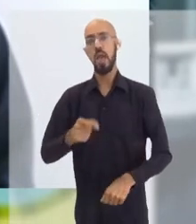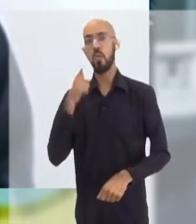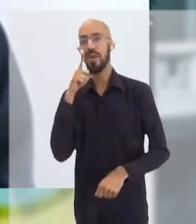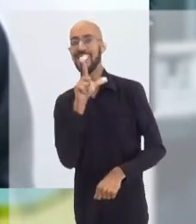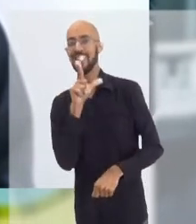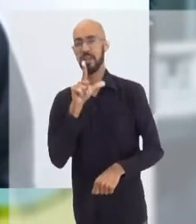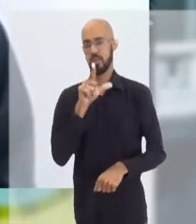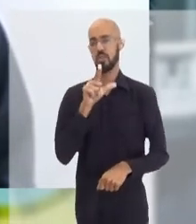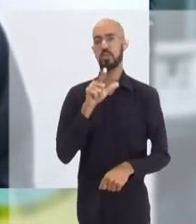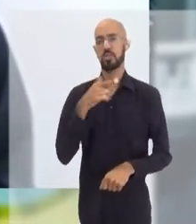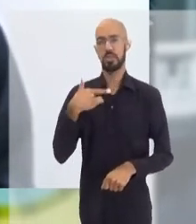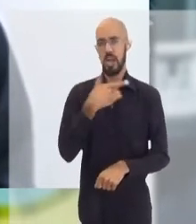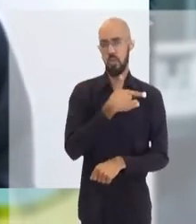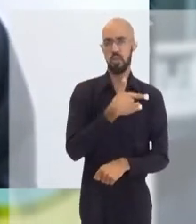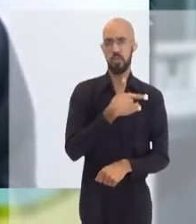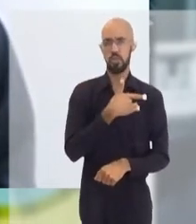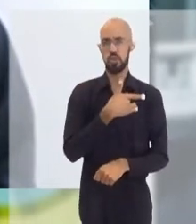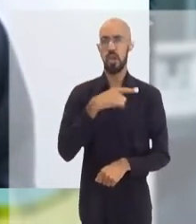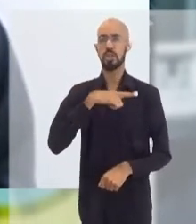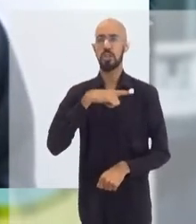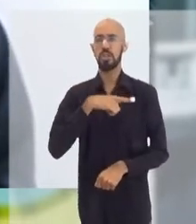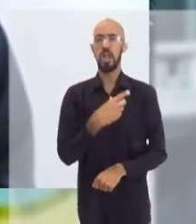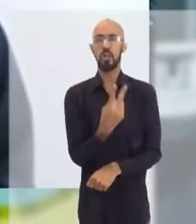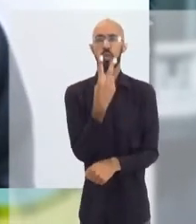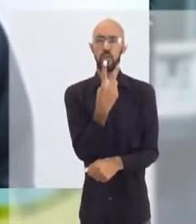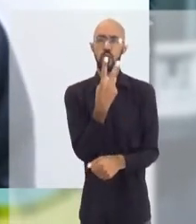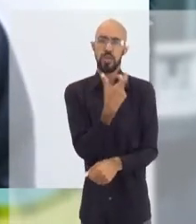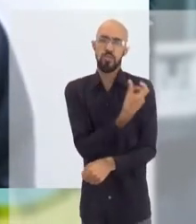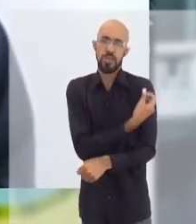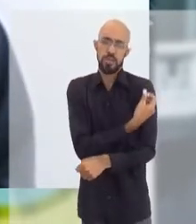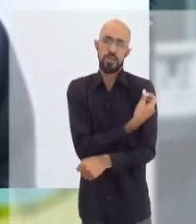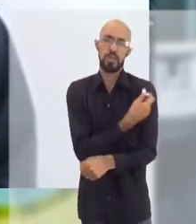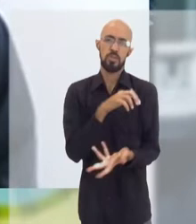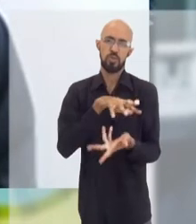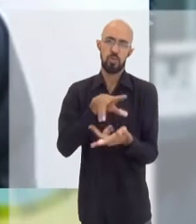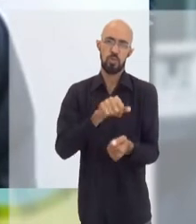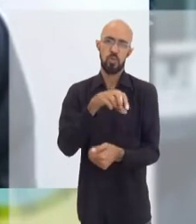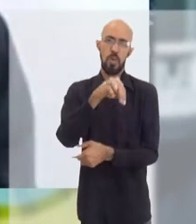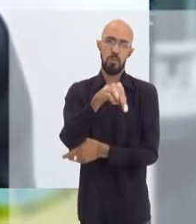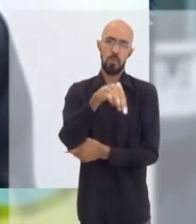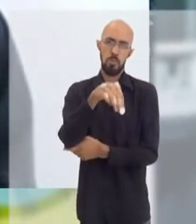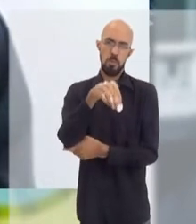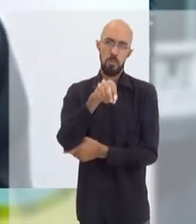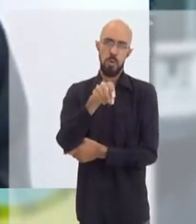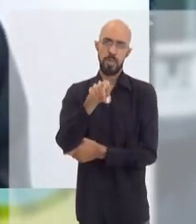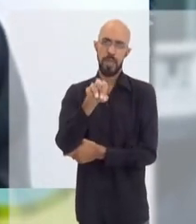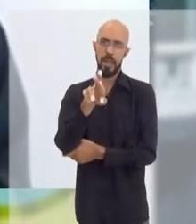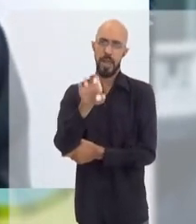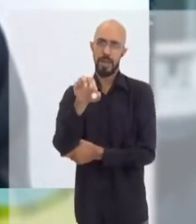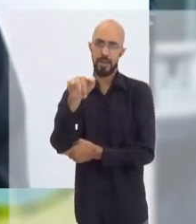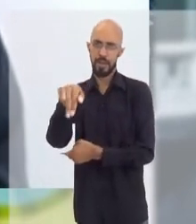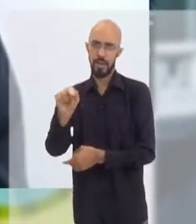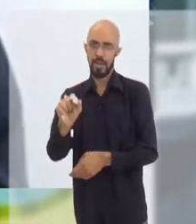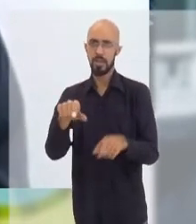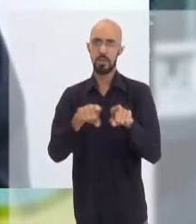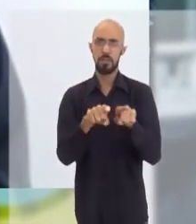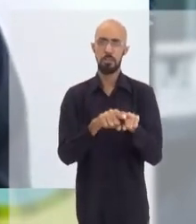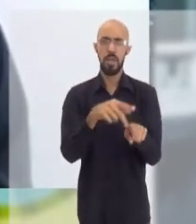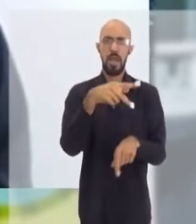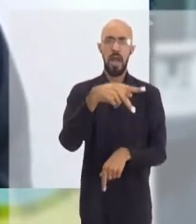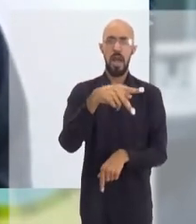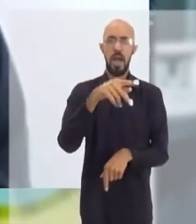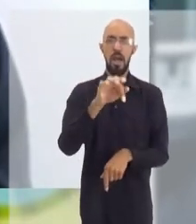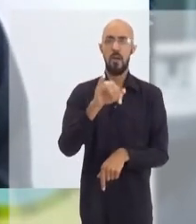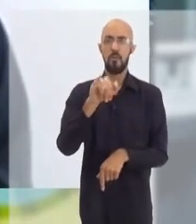Então, as vacinas de RNA mensageiro, hoje nós temos duas vacinas licenciadas no mundo, a Moderna e a Pfizer, que apresentam um